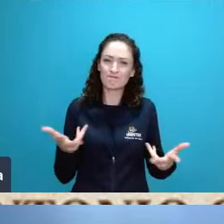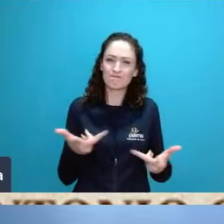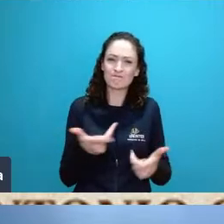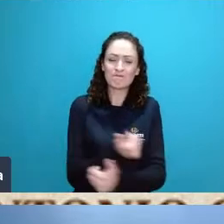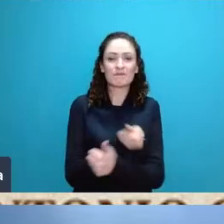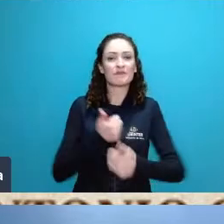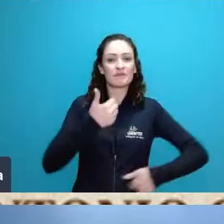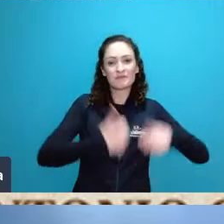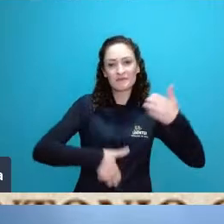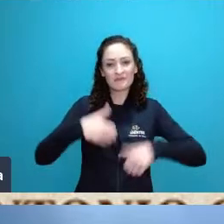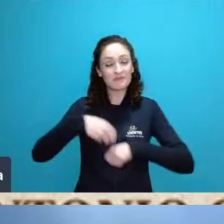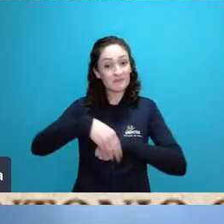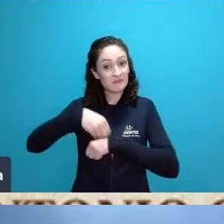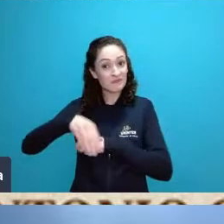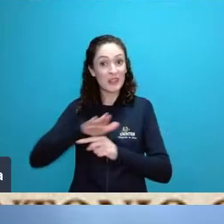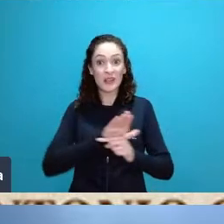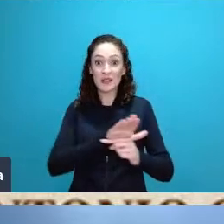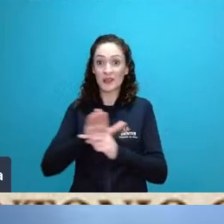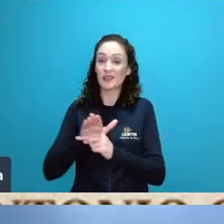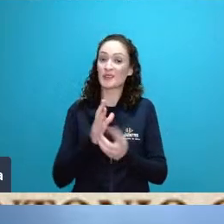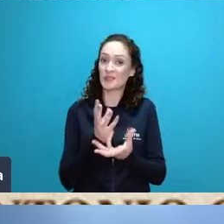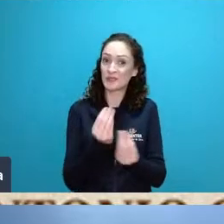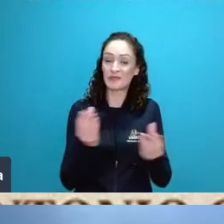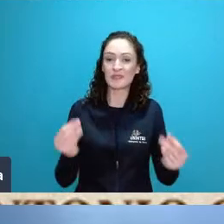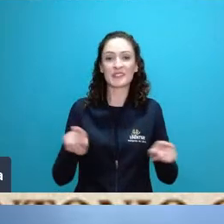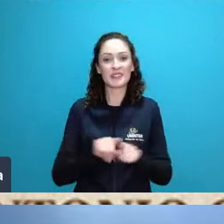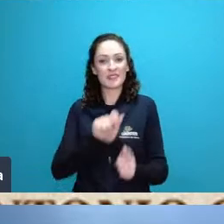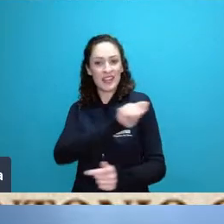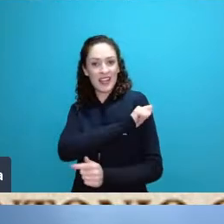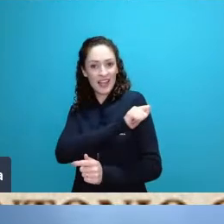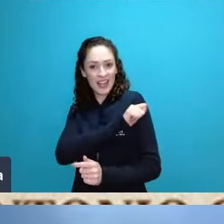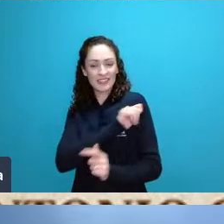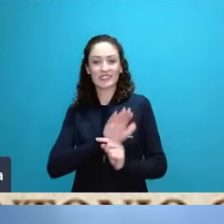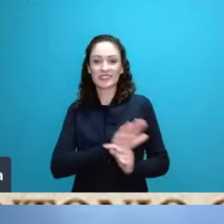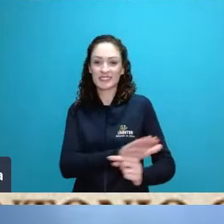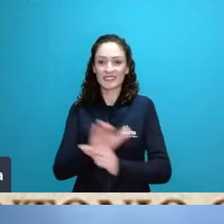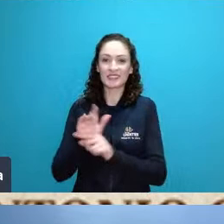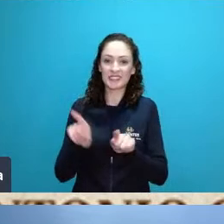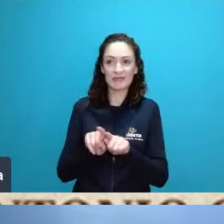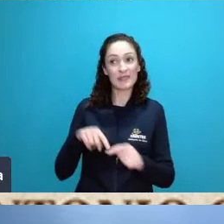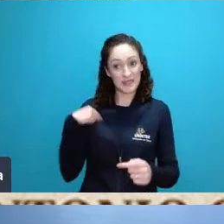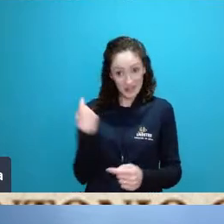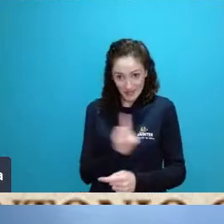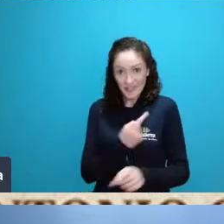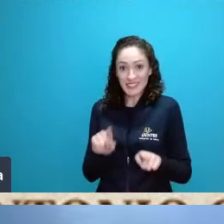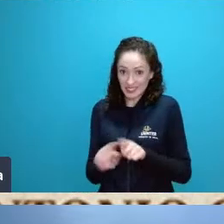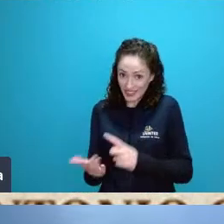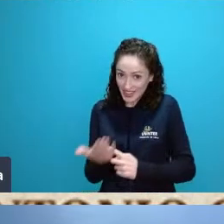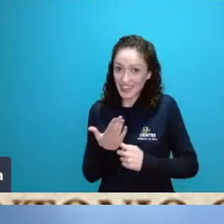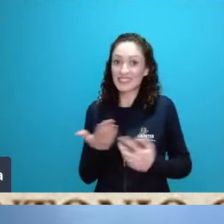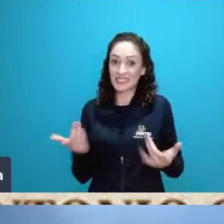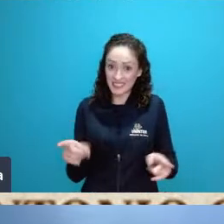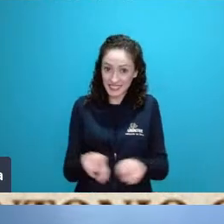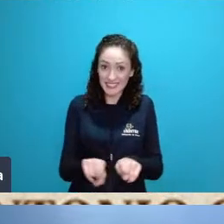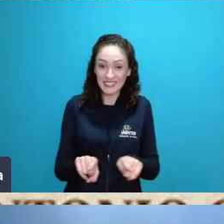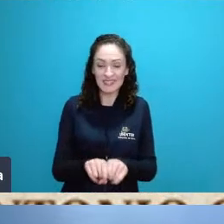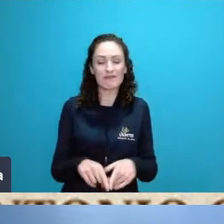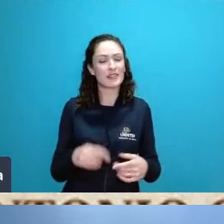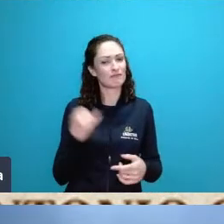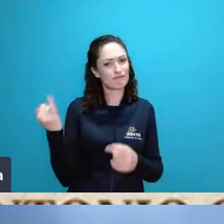muito com os nossos alunos e conosco também então acho que é uma discussão muito